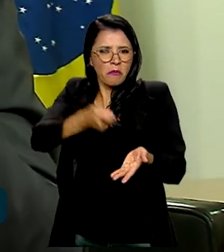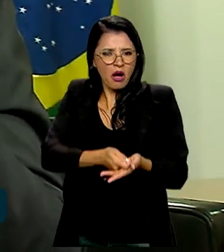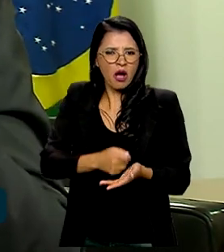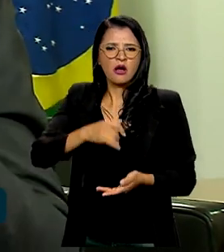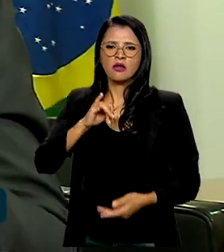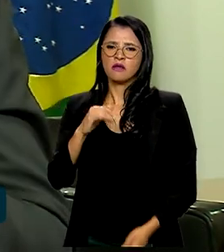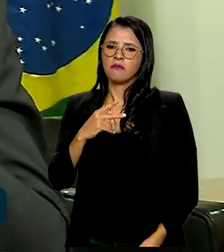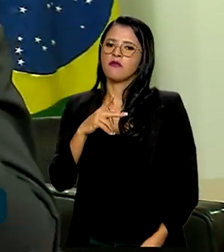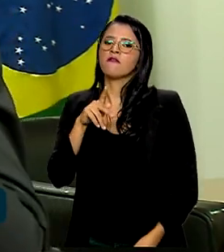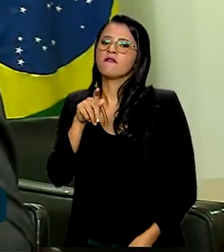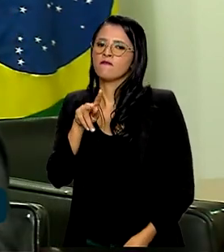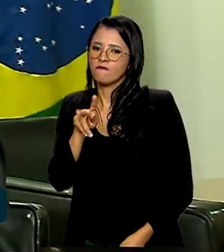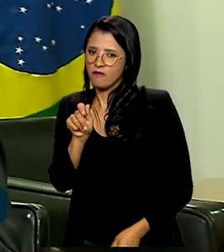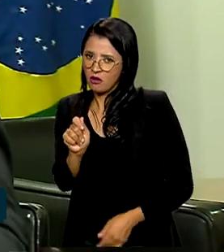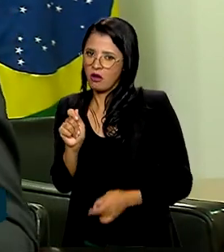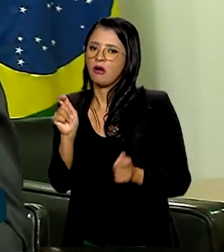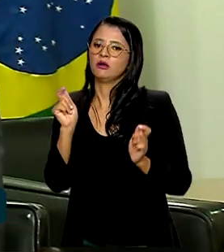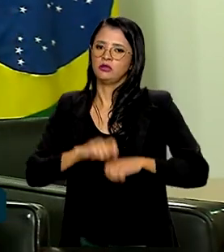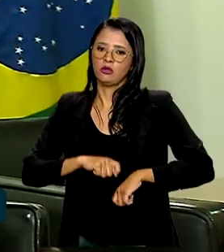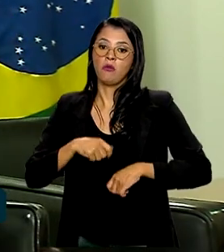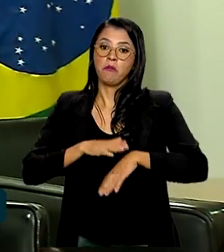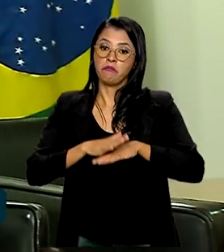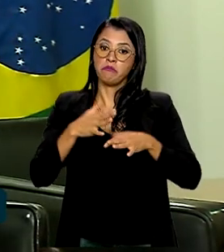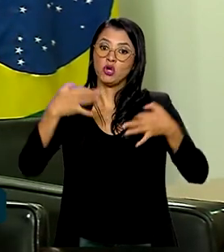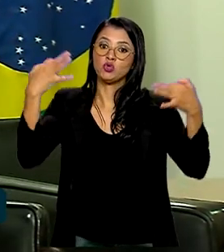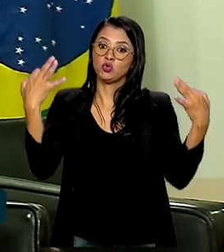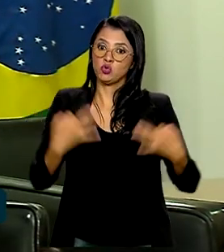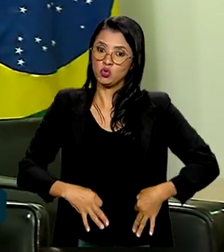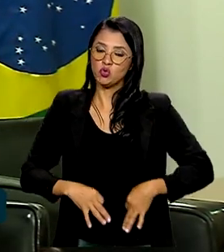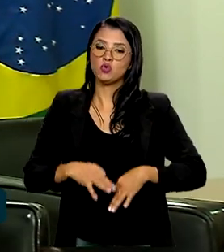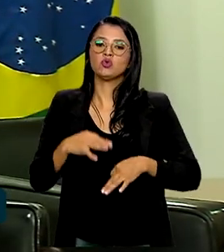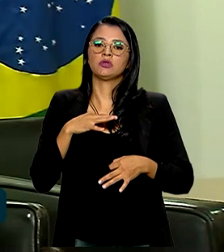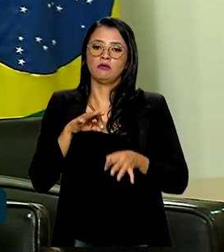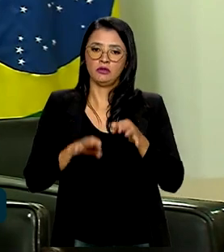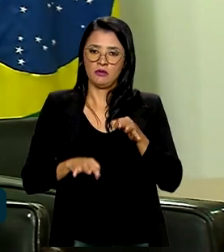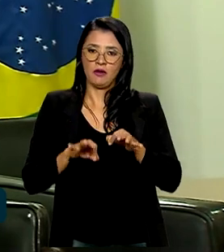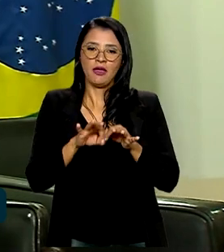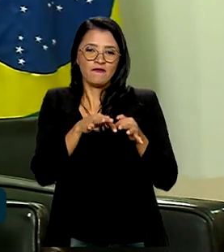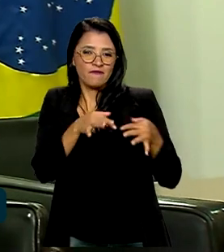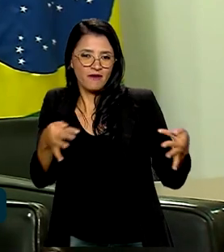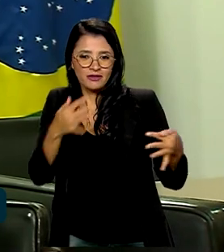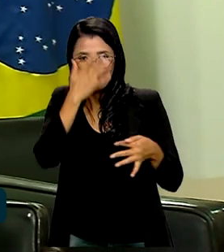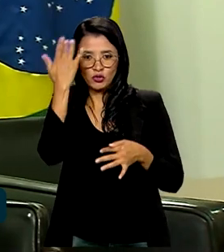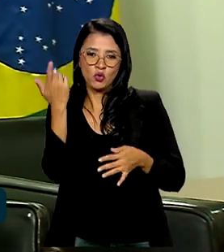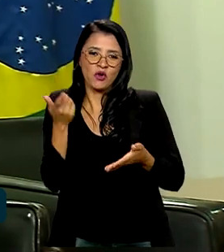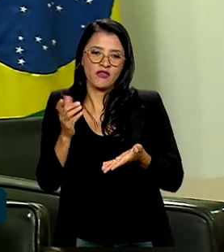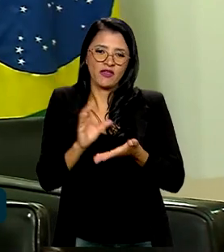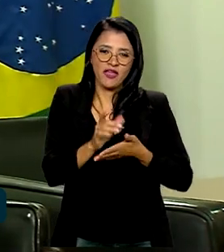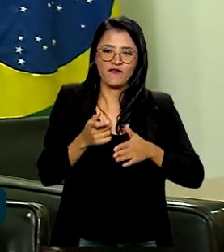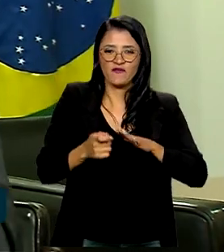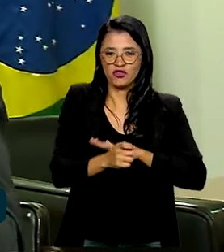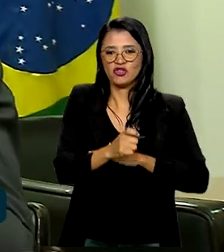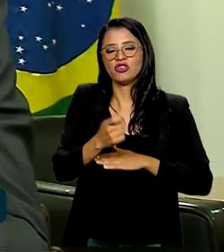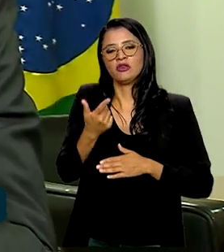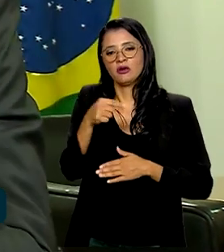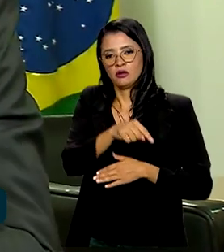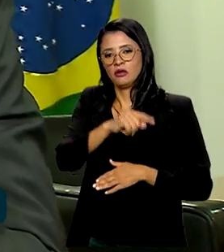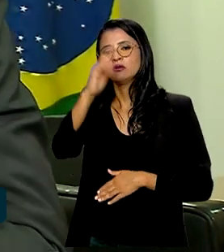fazendo uma reforma tributária mais justa também, de simplificar a vida de quem quer investir, gerar emprego e renda no país,